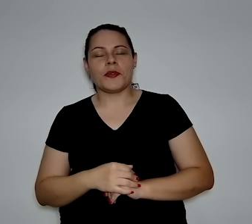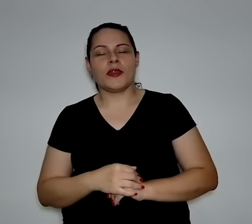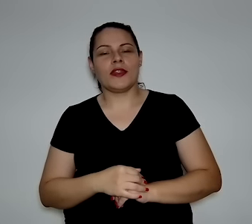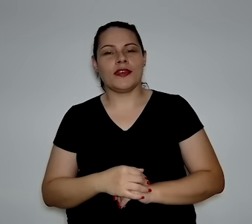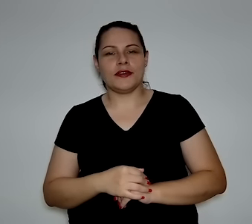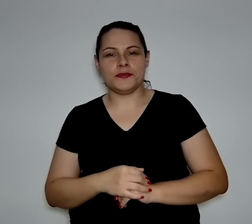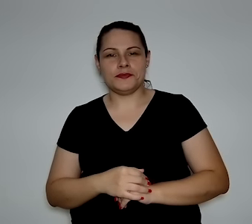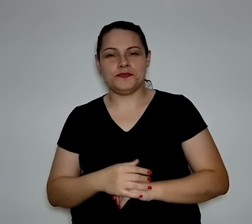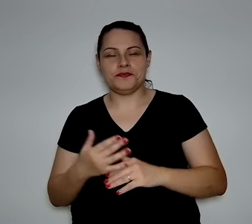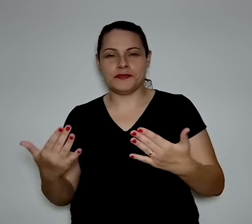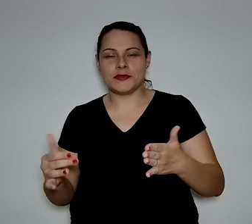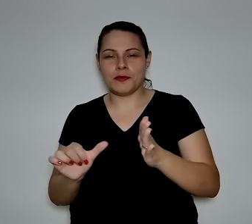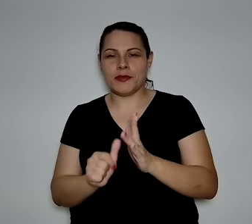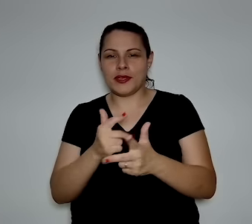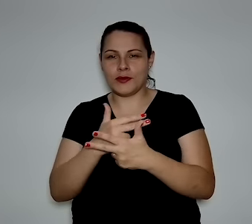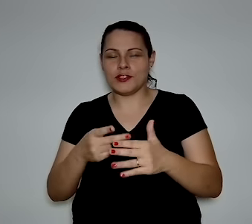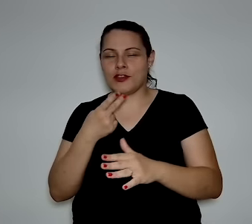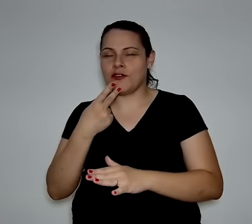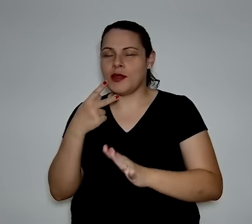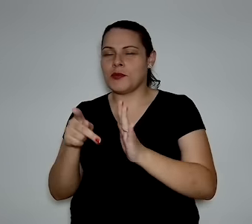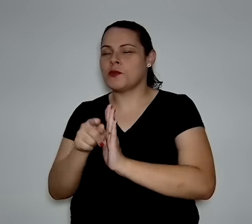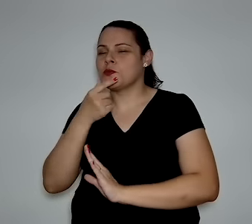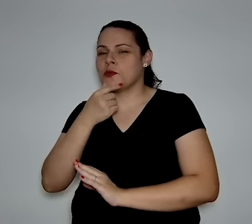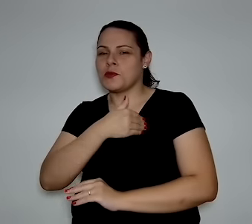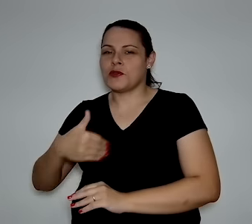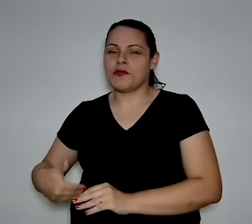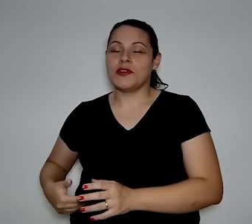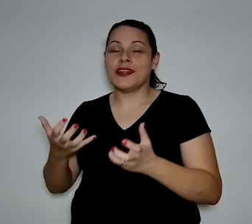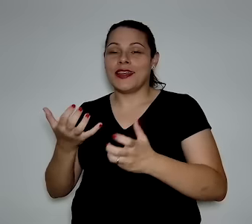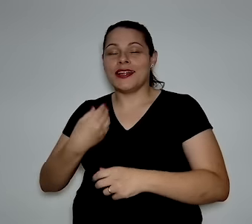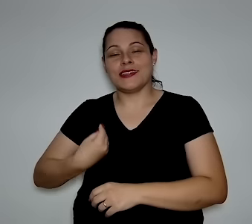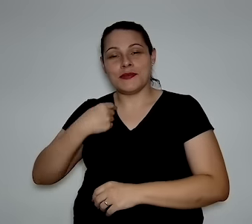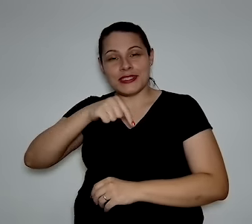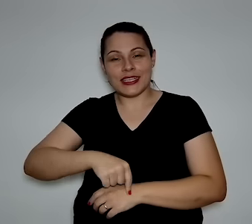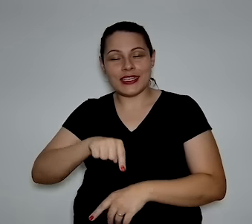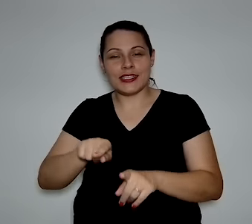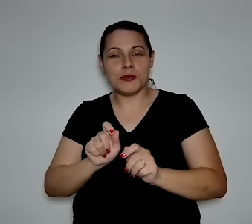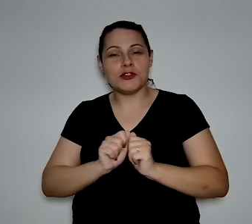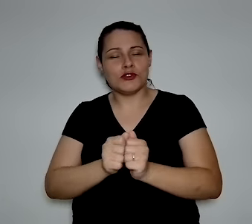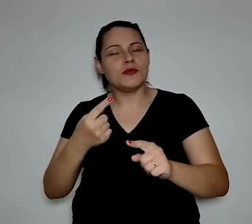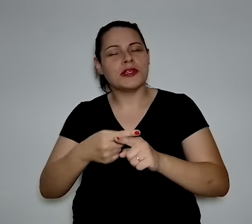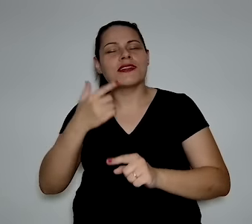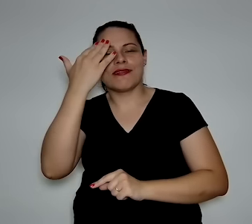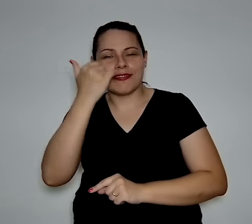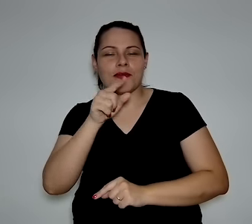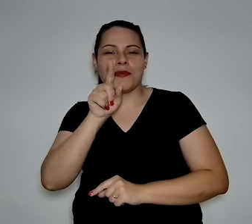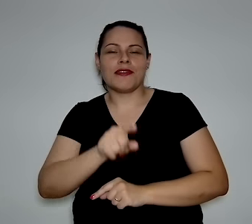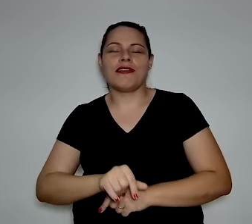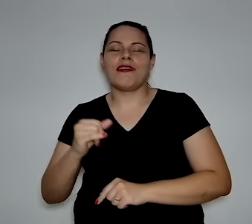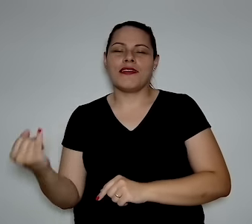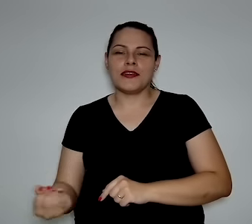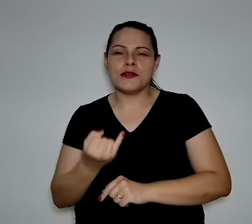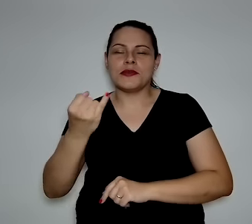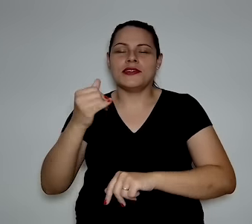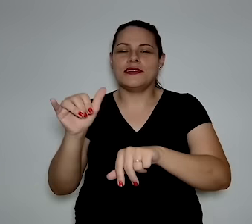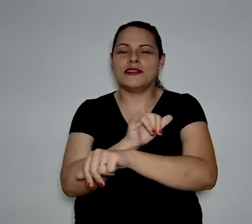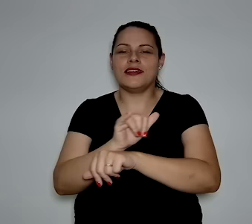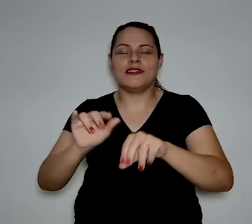para estar aqui. Então, portanto, primeiro esse registro que o governador gostaria de estar aqui pela importância